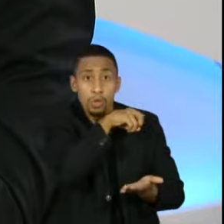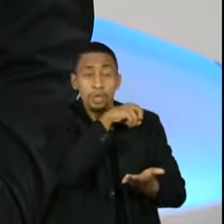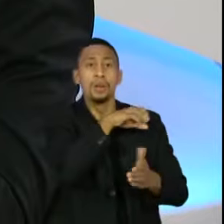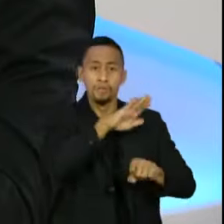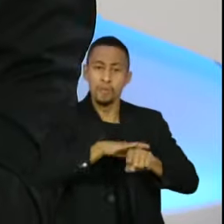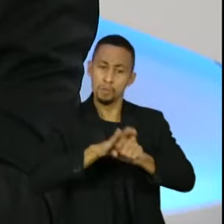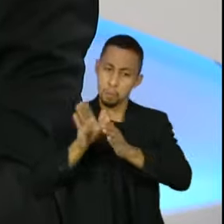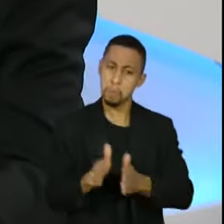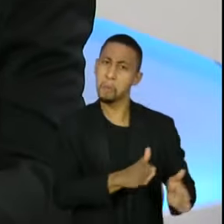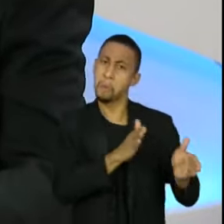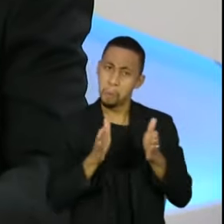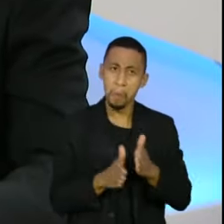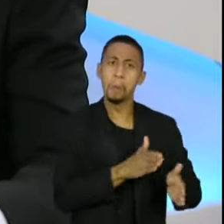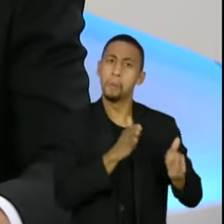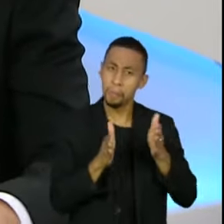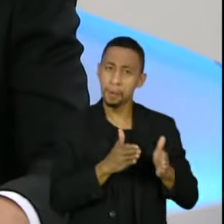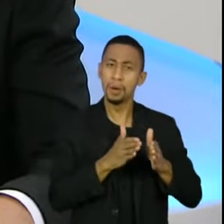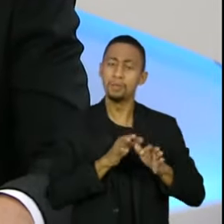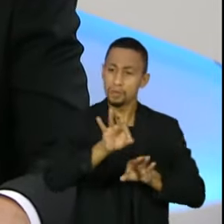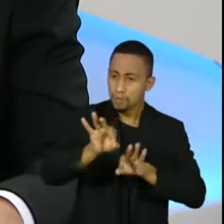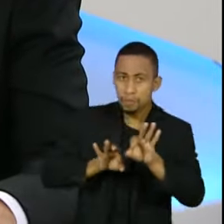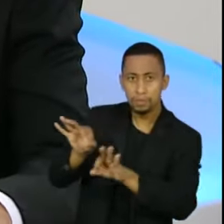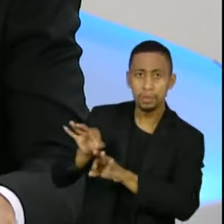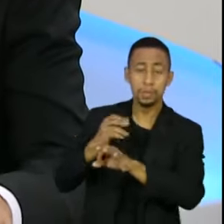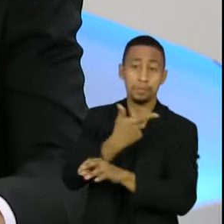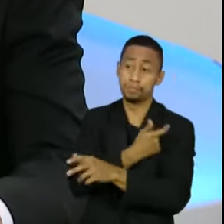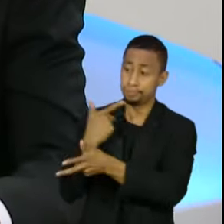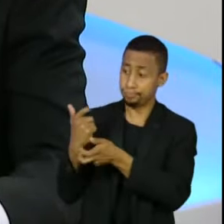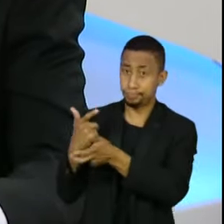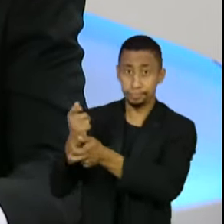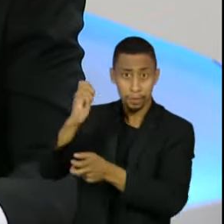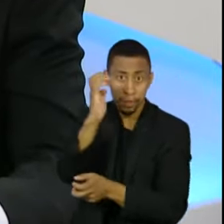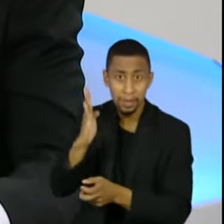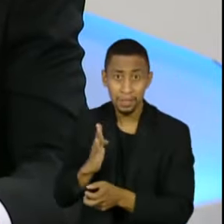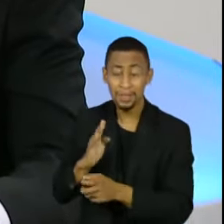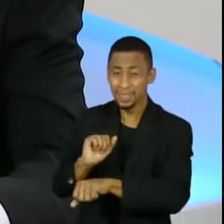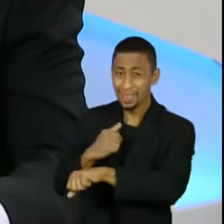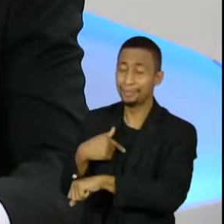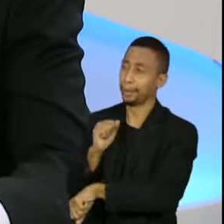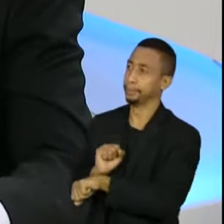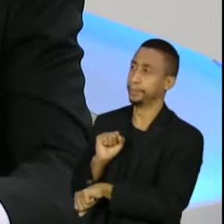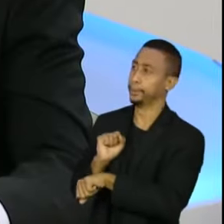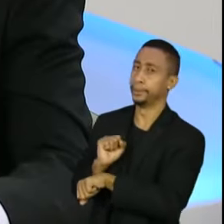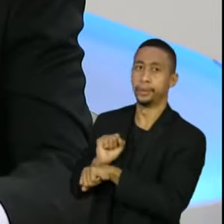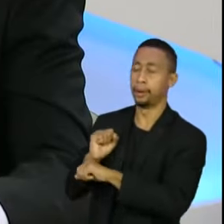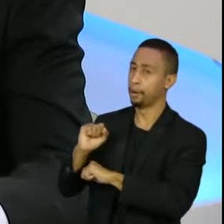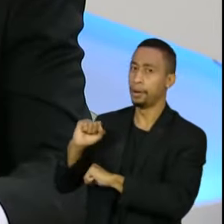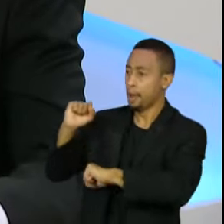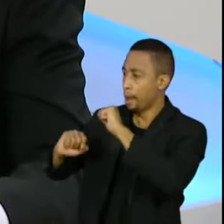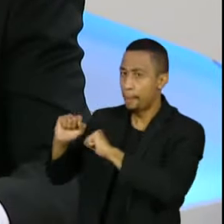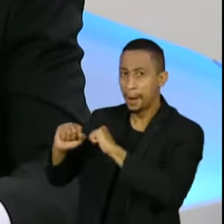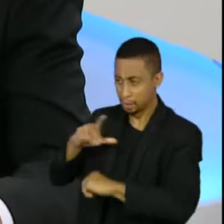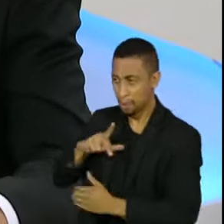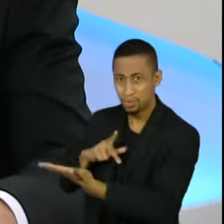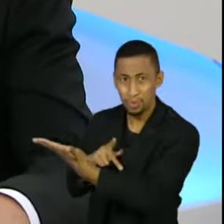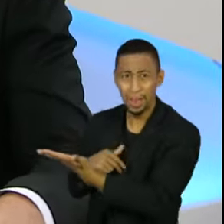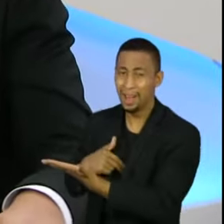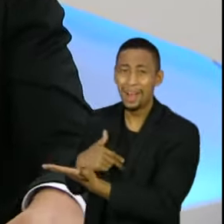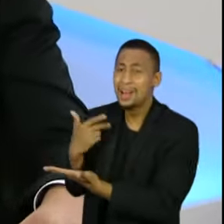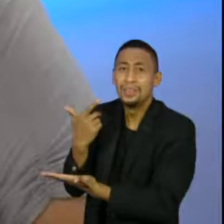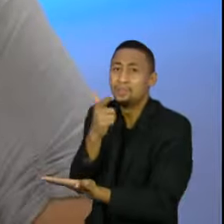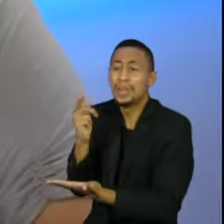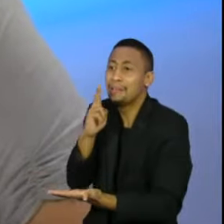esperássemos empresas privadas e a aquisição dessas empresas privadas, elas não têm a escala de entrega de vacinas que é da necessidade do povo brasileiro.